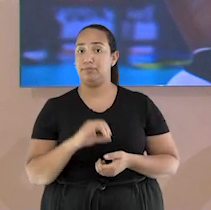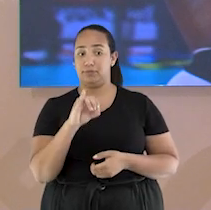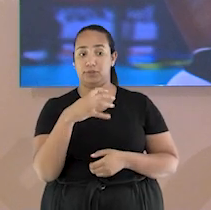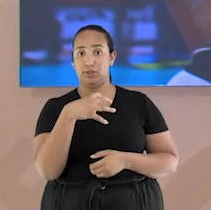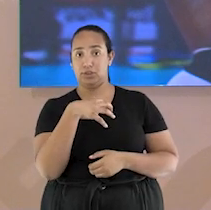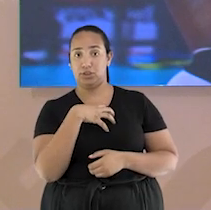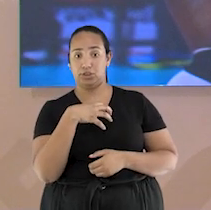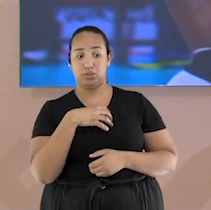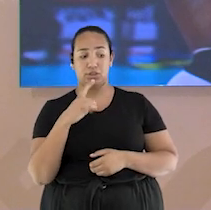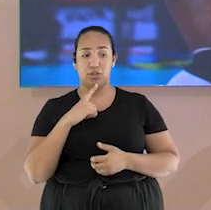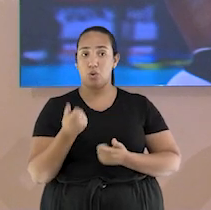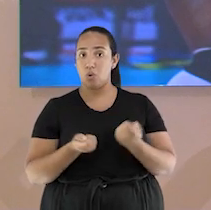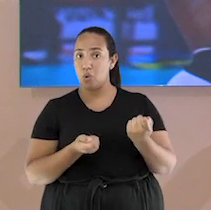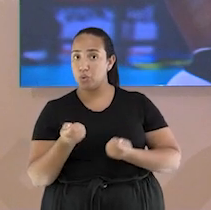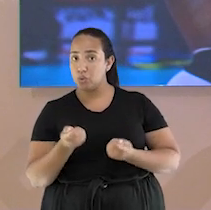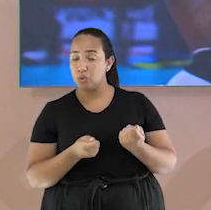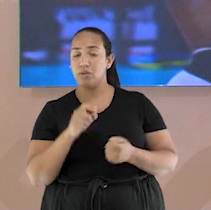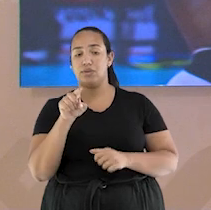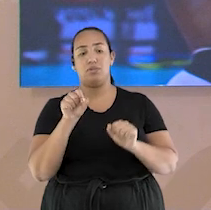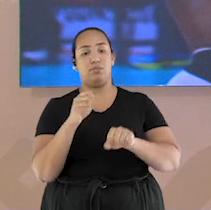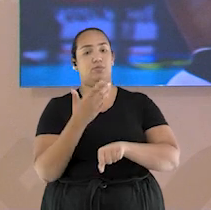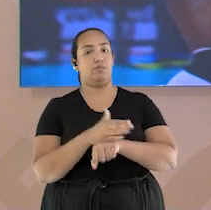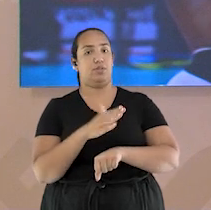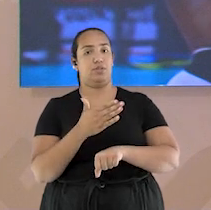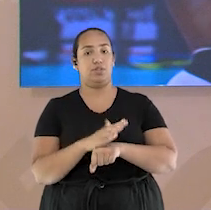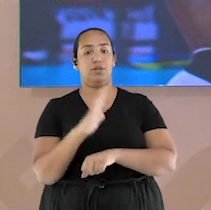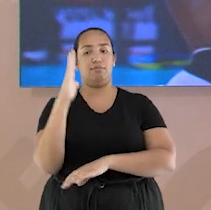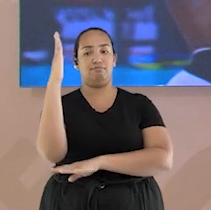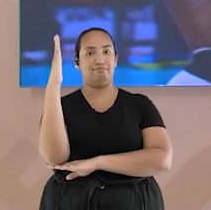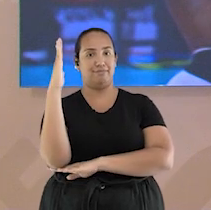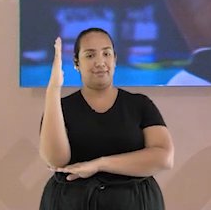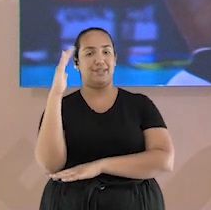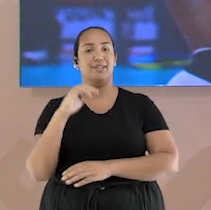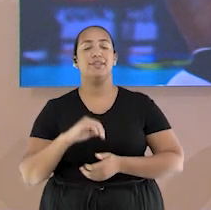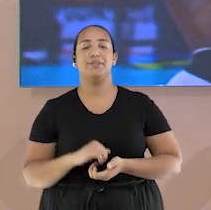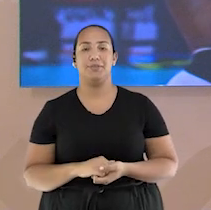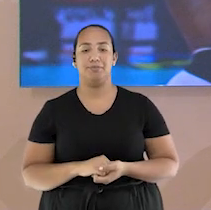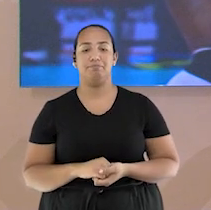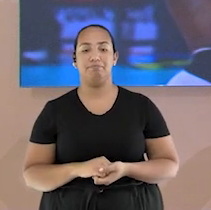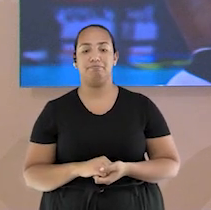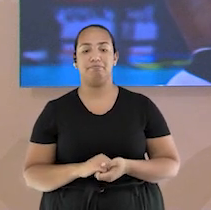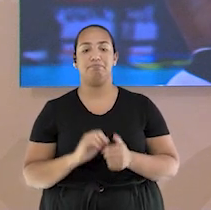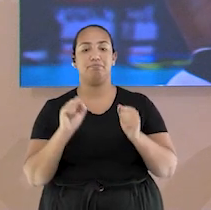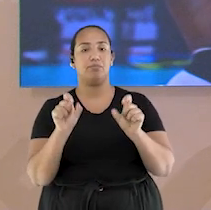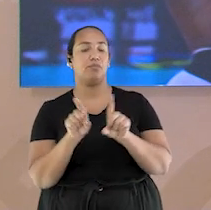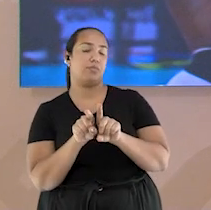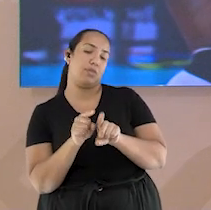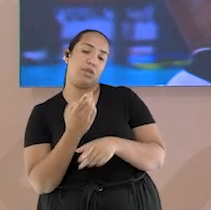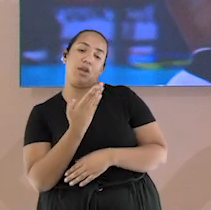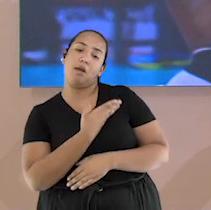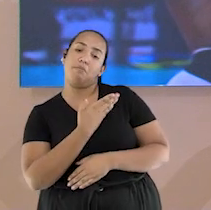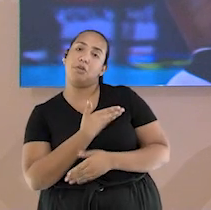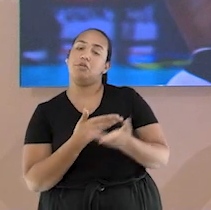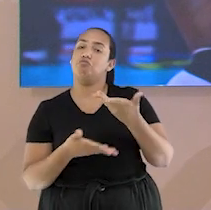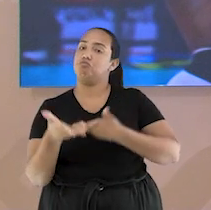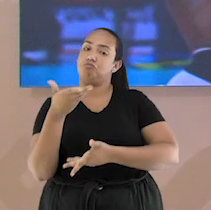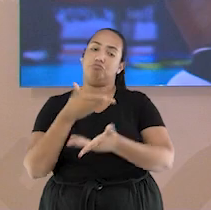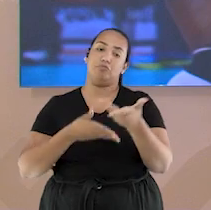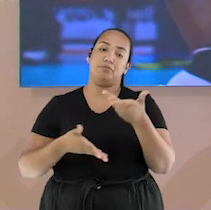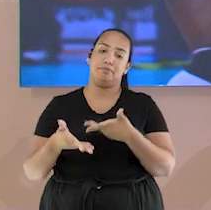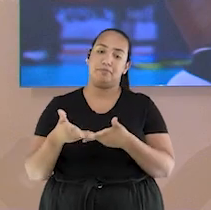você sentir o domínio da bola, treine em seguida jogando na parede. Pode treinar também com colega,